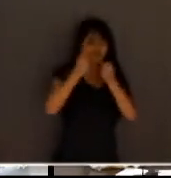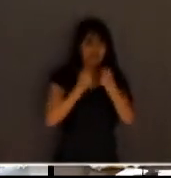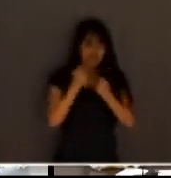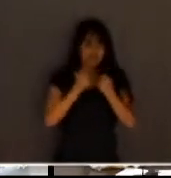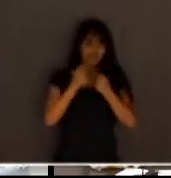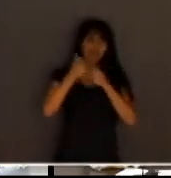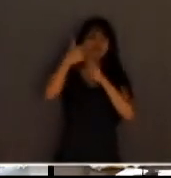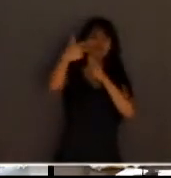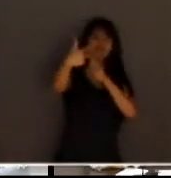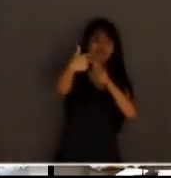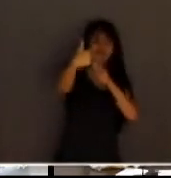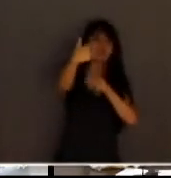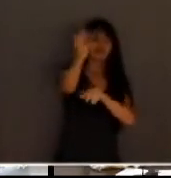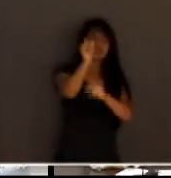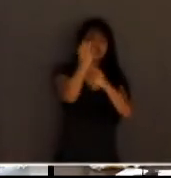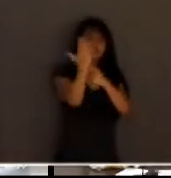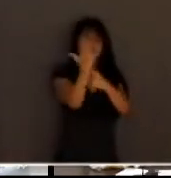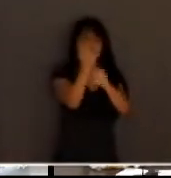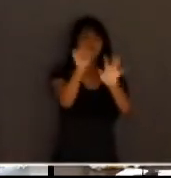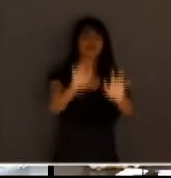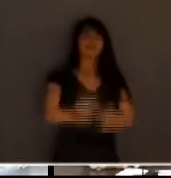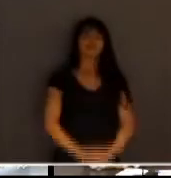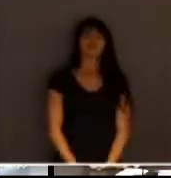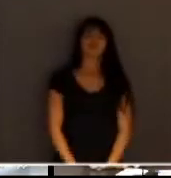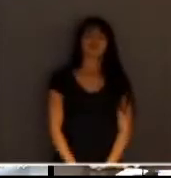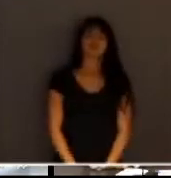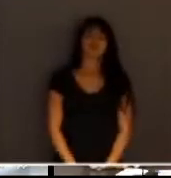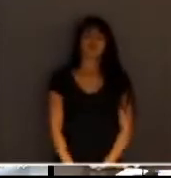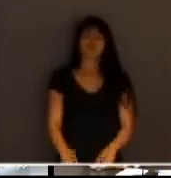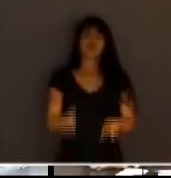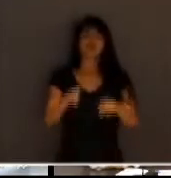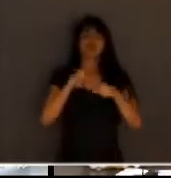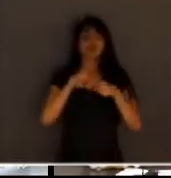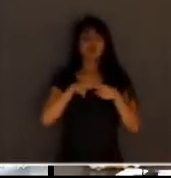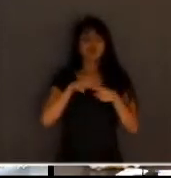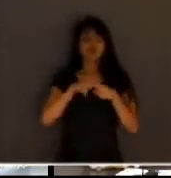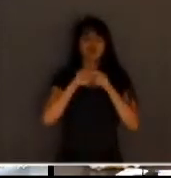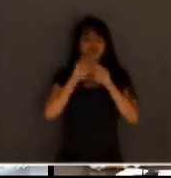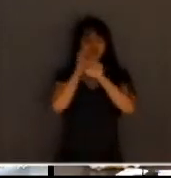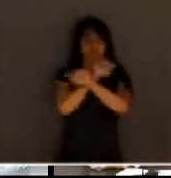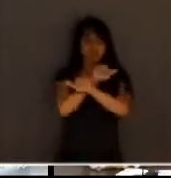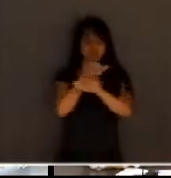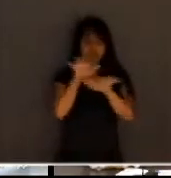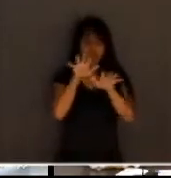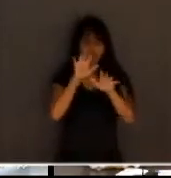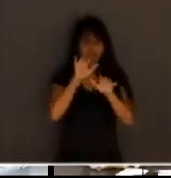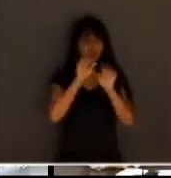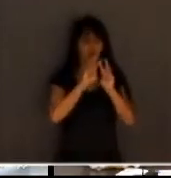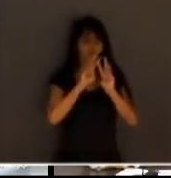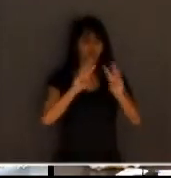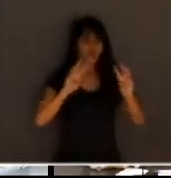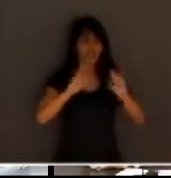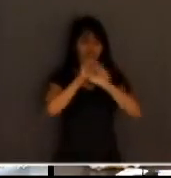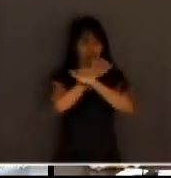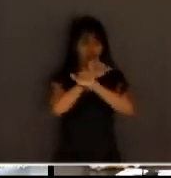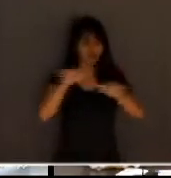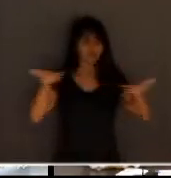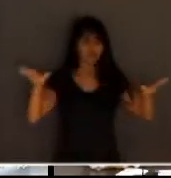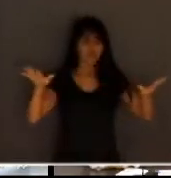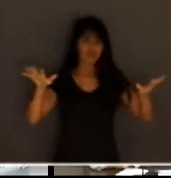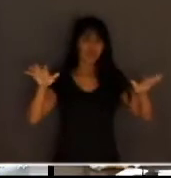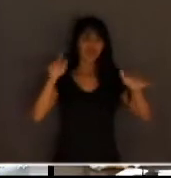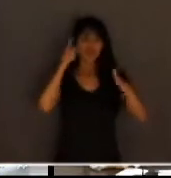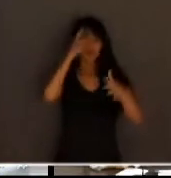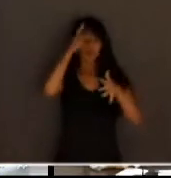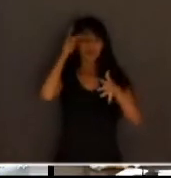qualquer outra plataforma desses, Zoom e tal. Vai ser dado um link para todos eles. Olha que modernidade. E aí, eles vão abrir esse